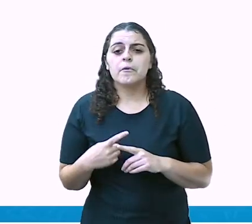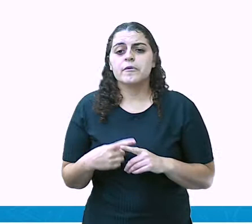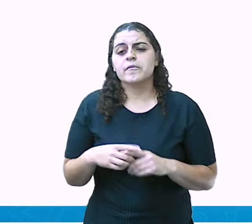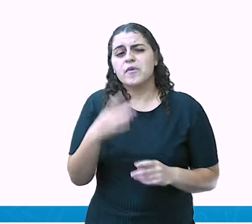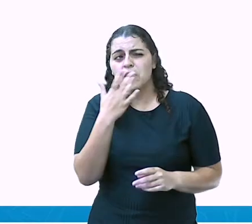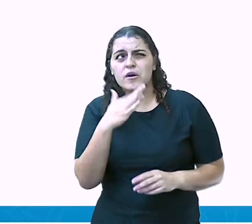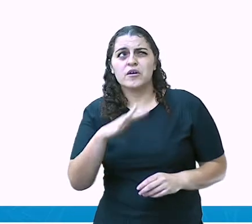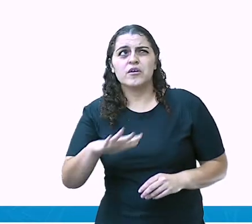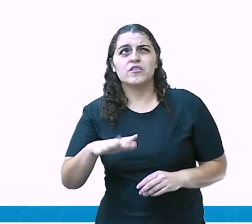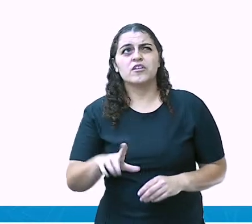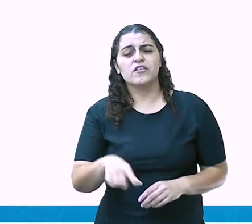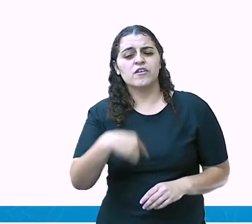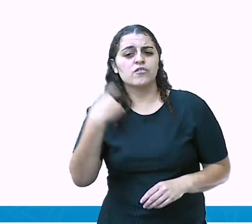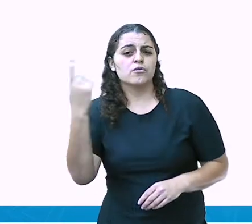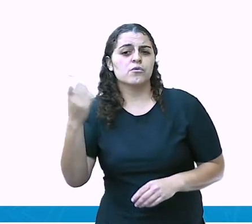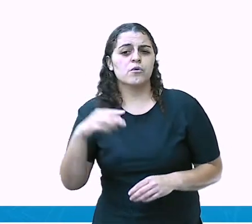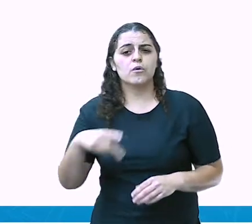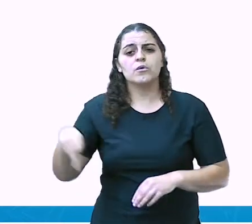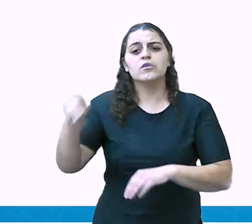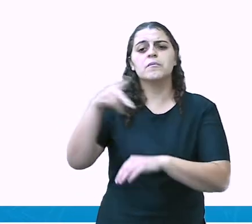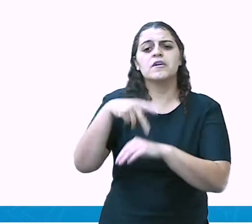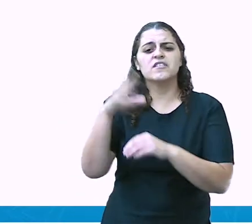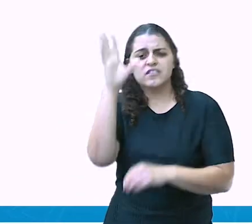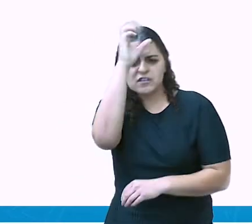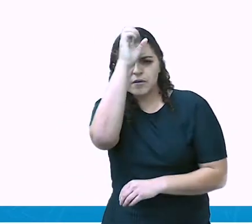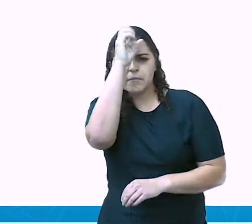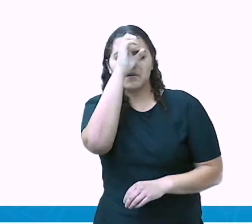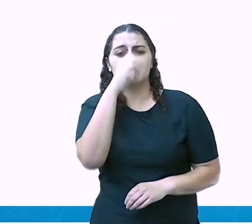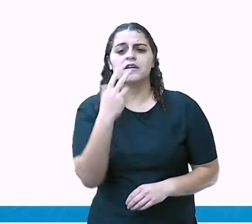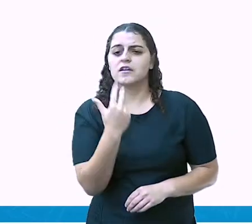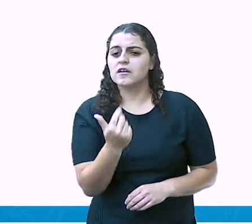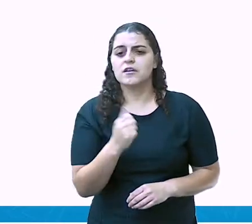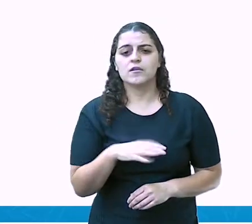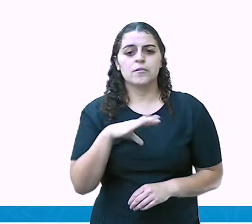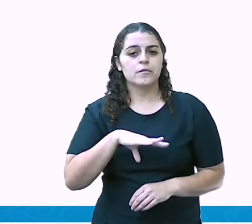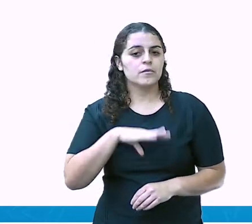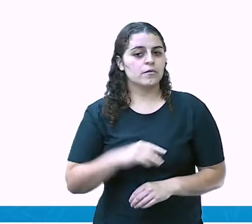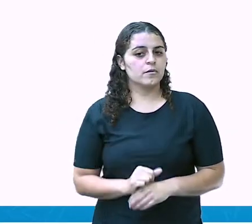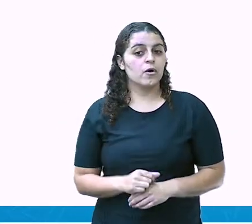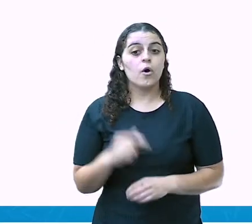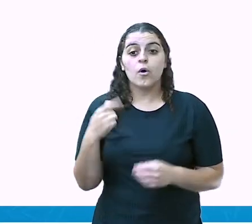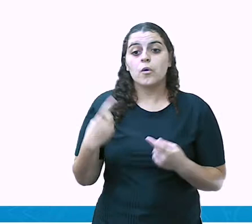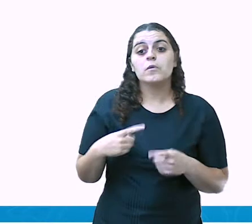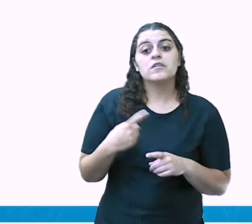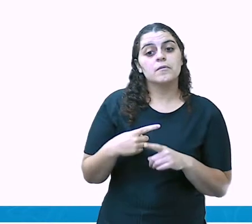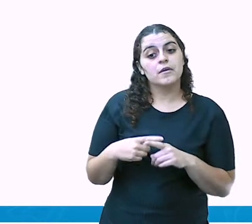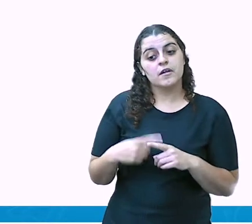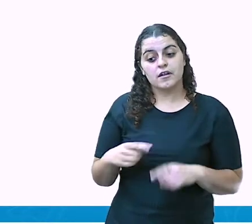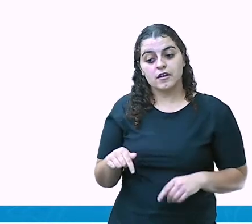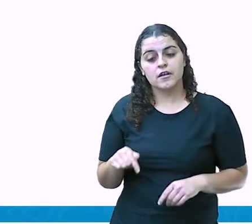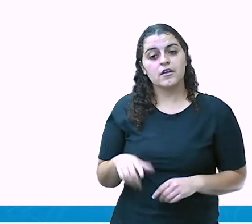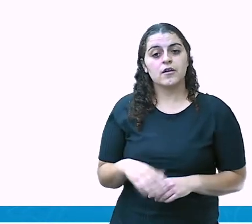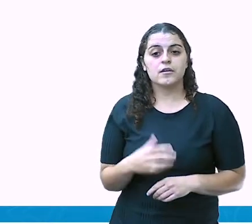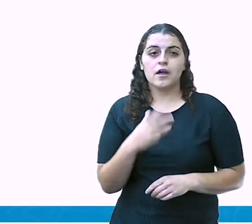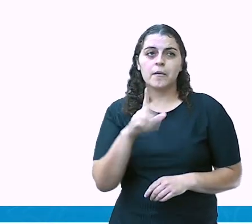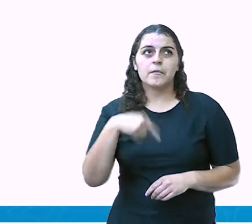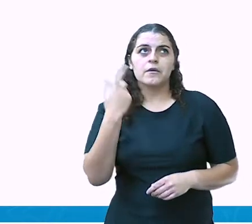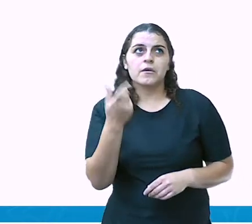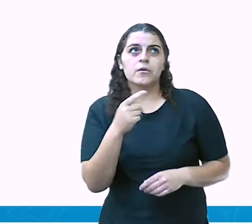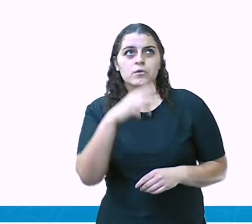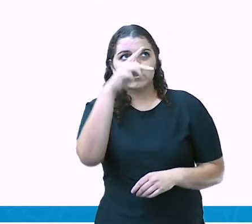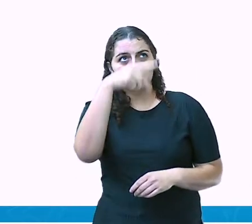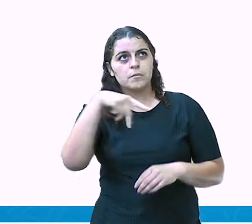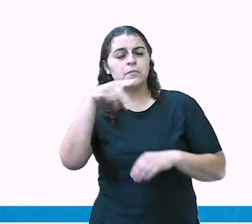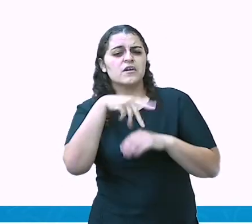criança que veio de outro país e está aprendendo ali a nossa língua ou saiu daqui, né? E está aprendendo a língua lá fora em